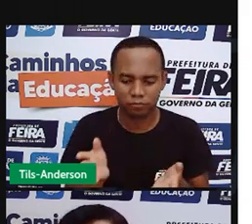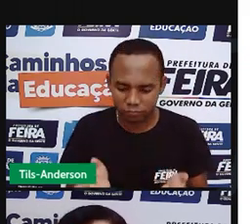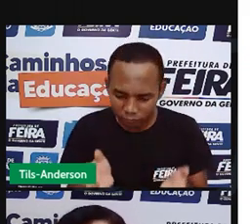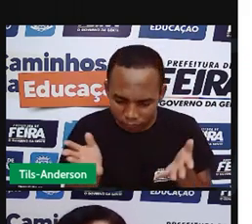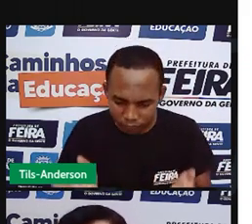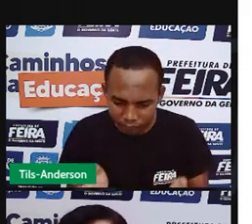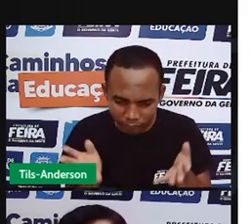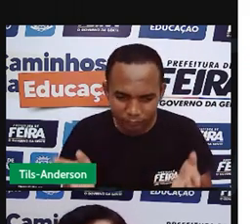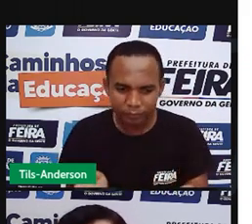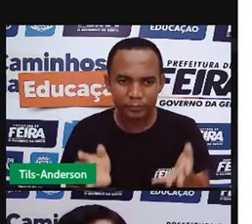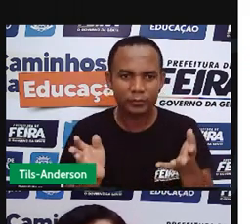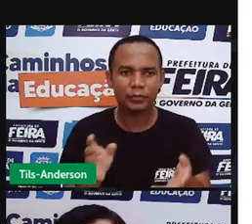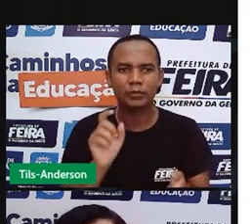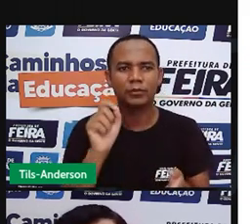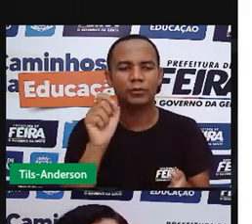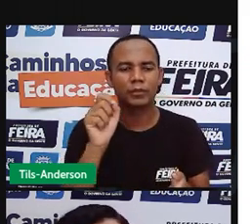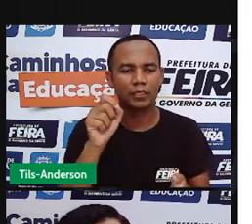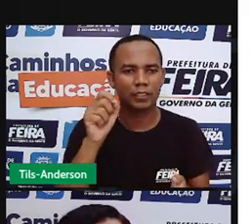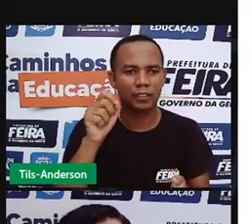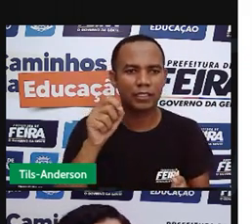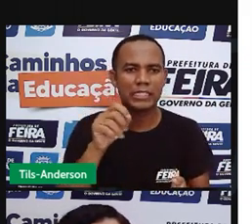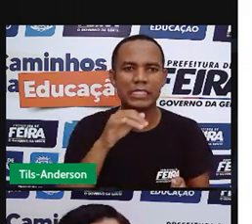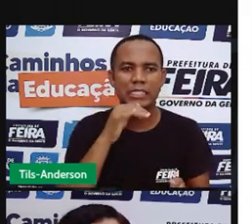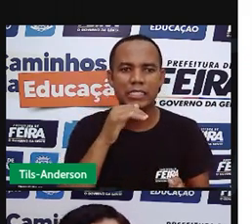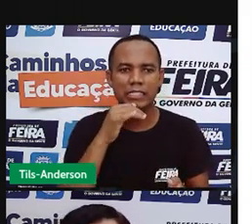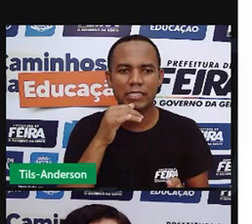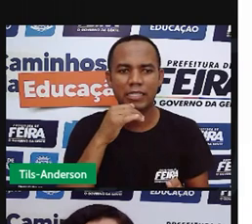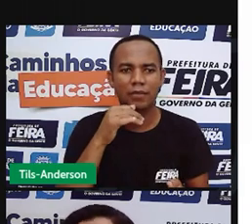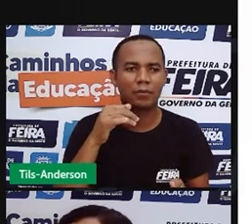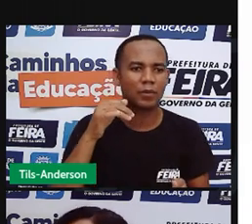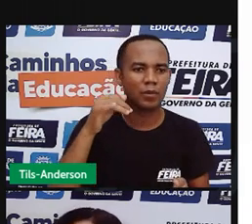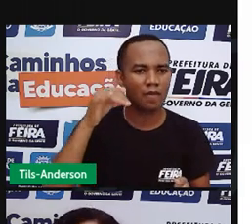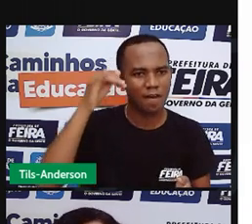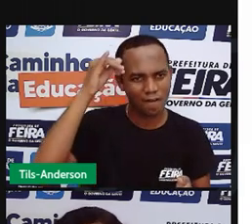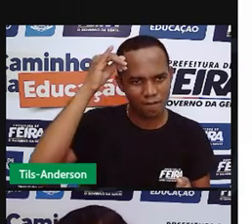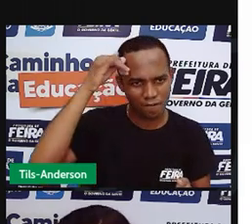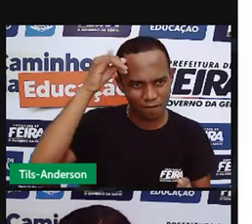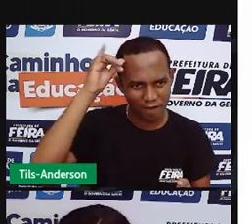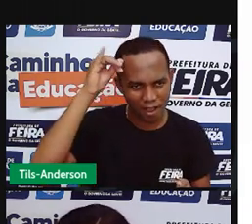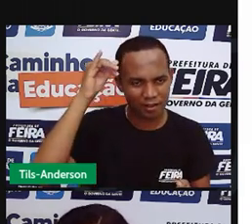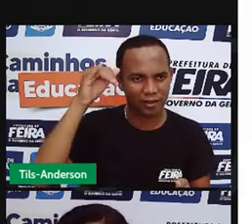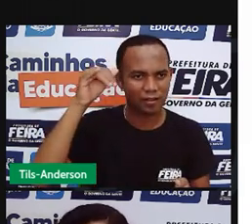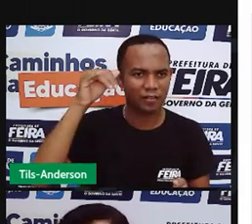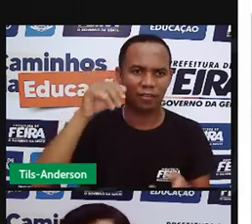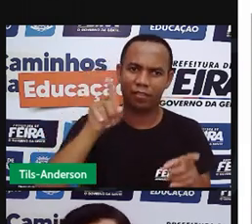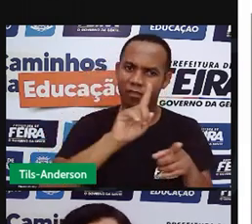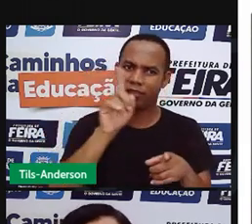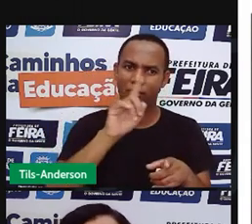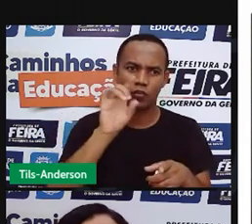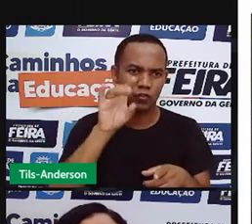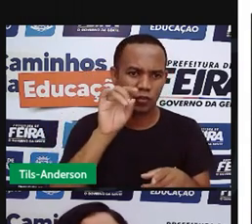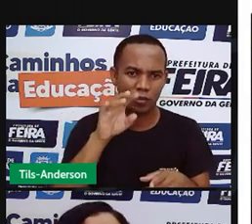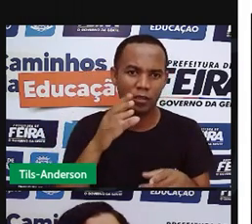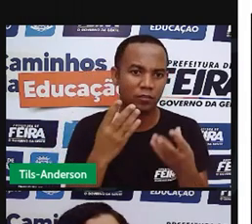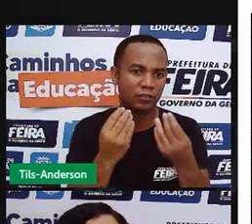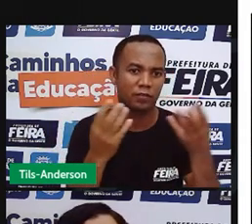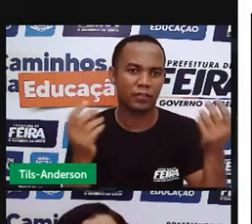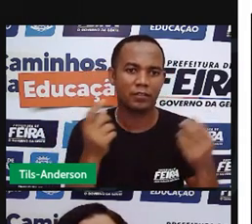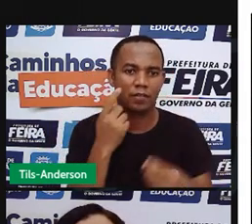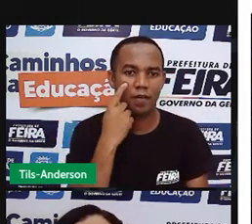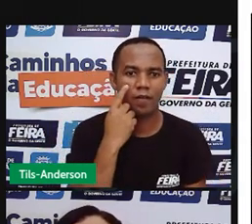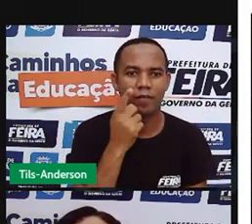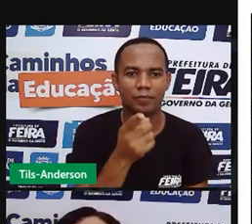Mas gado, às vezes a gente acha que é só vaca e boi, né Anderson? E não é. Olha só. O